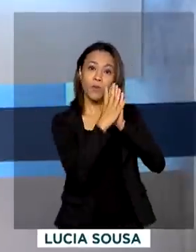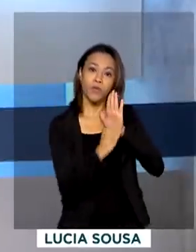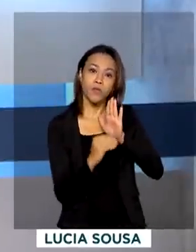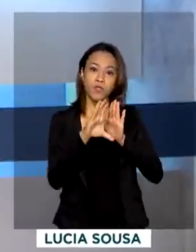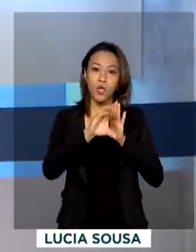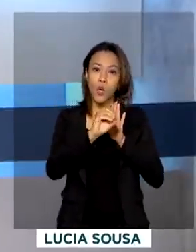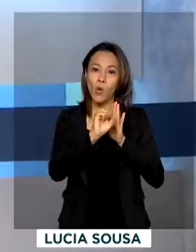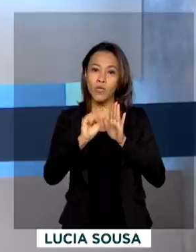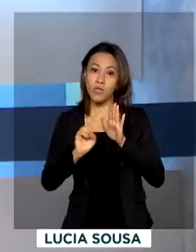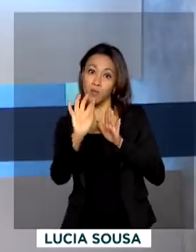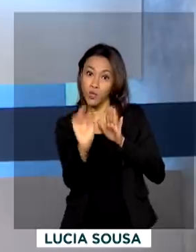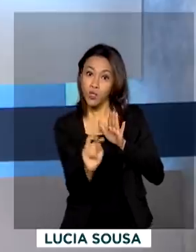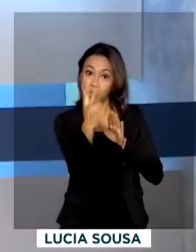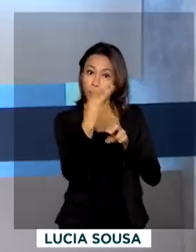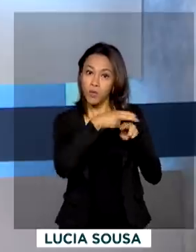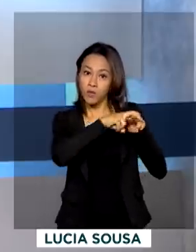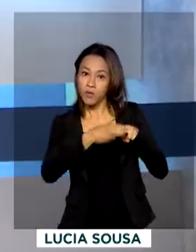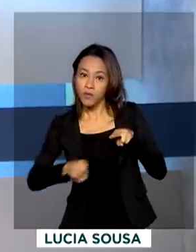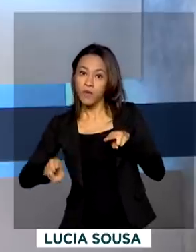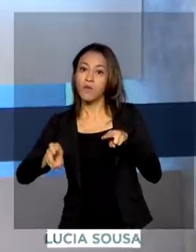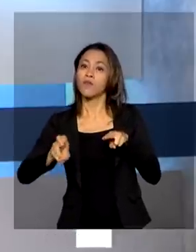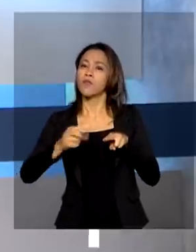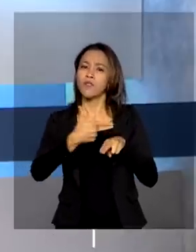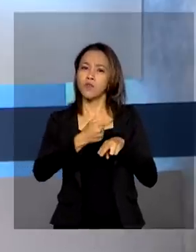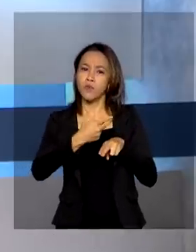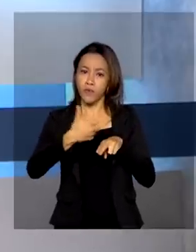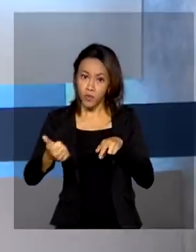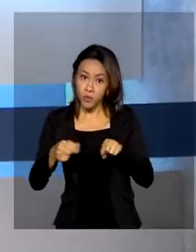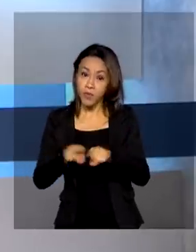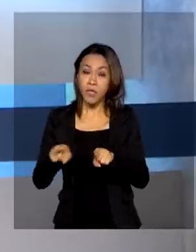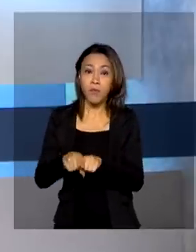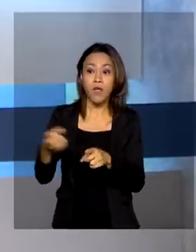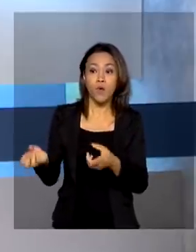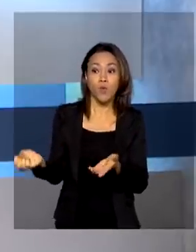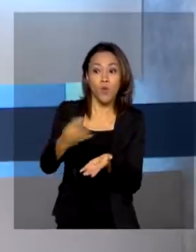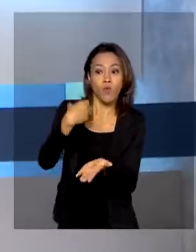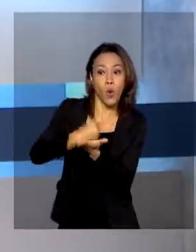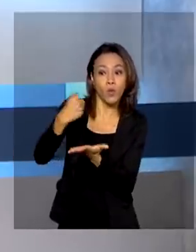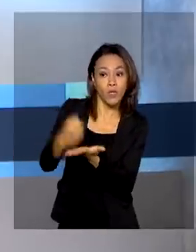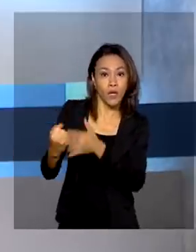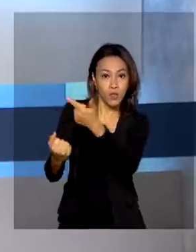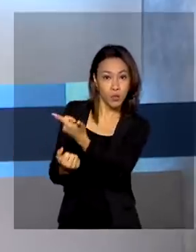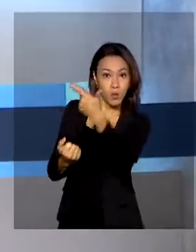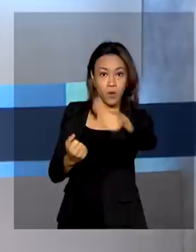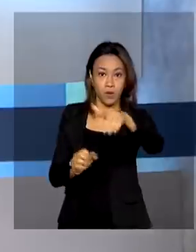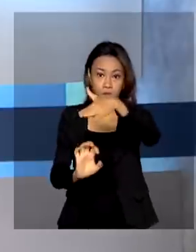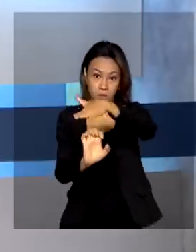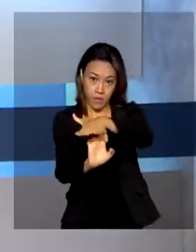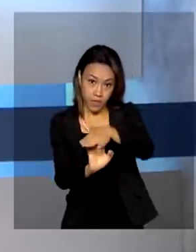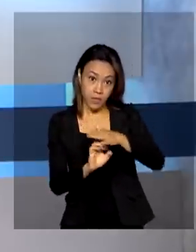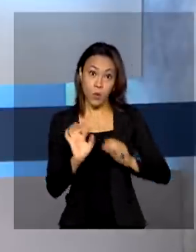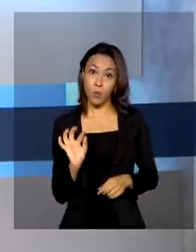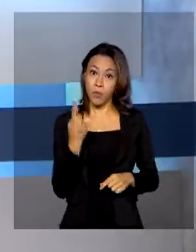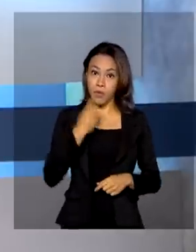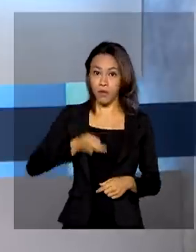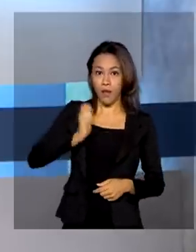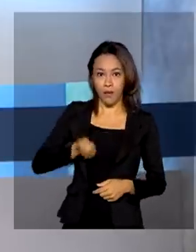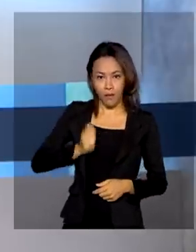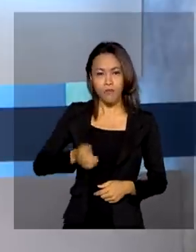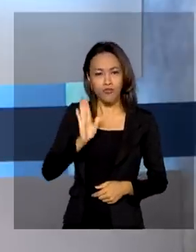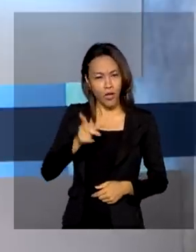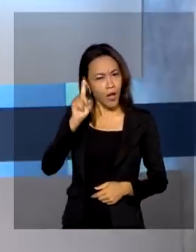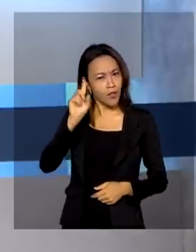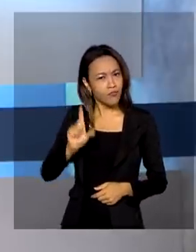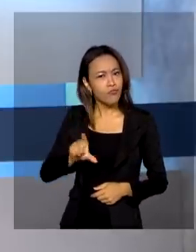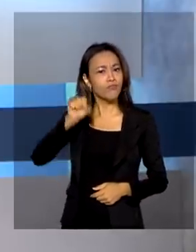ferrovias em 2021, além da renovação de um contrato de uma outra. O primeiro leilão já tem data, 8 de